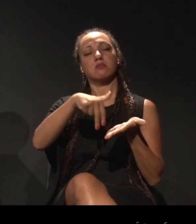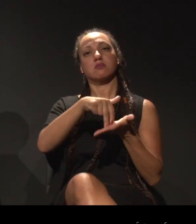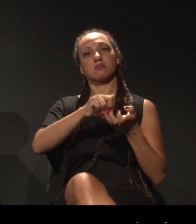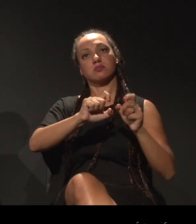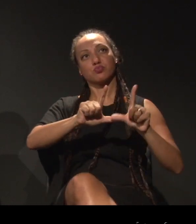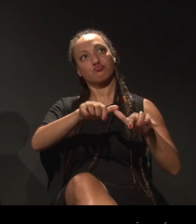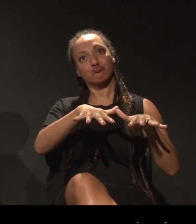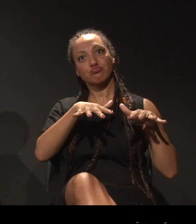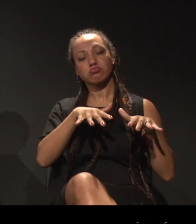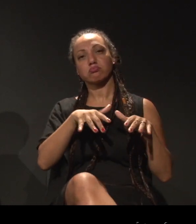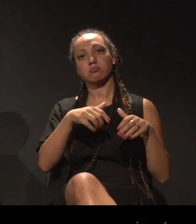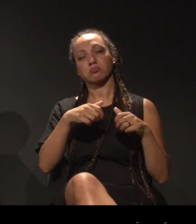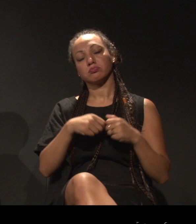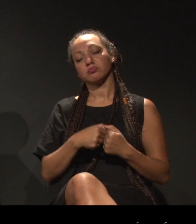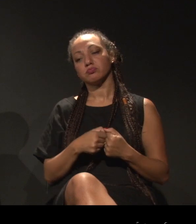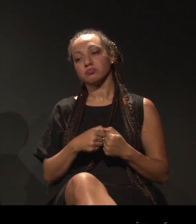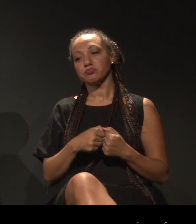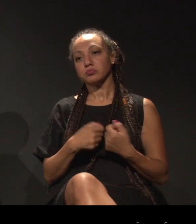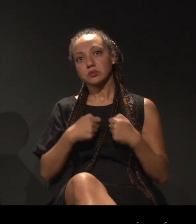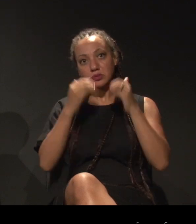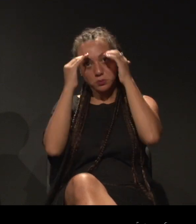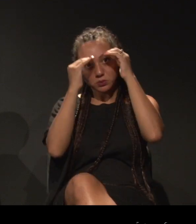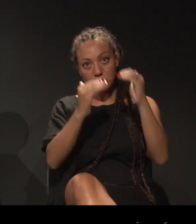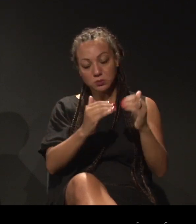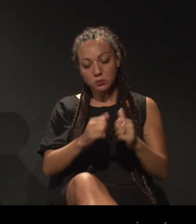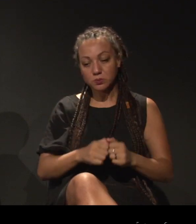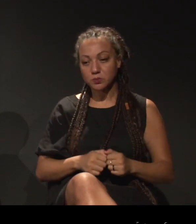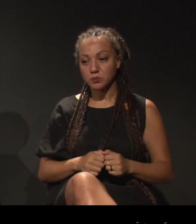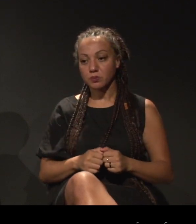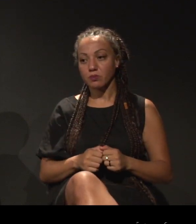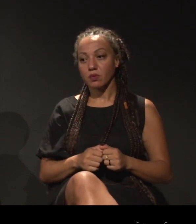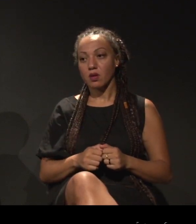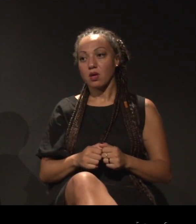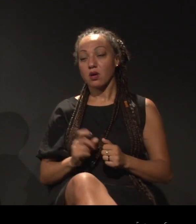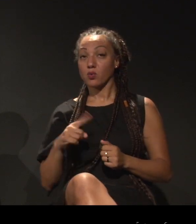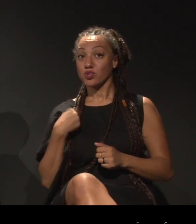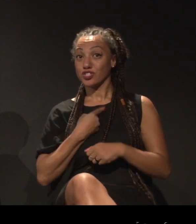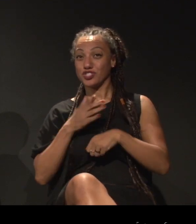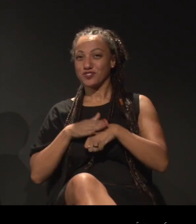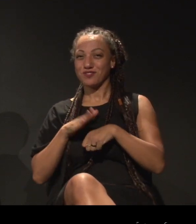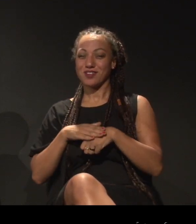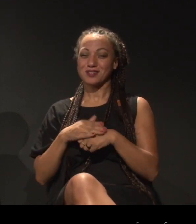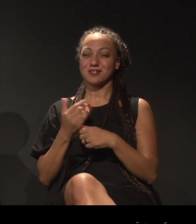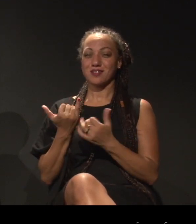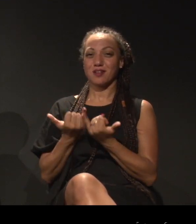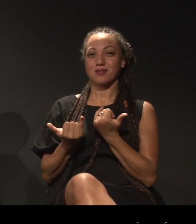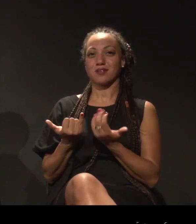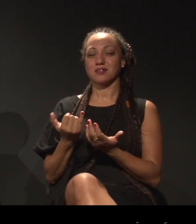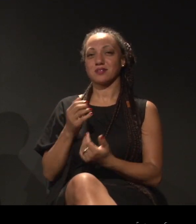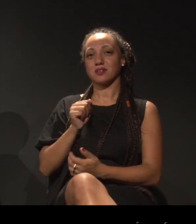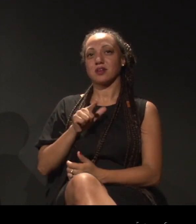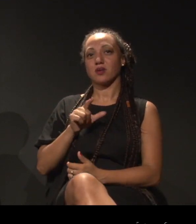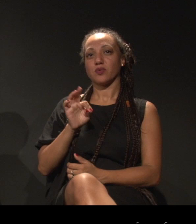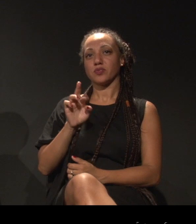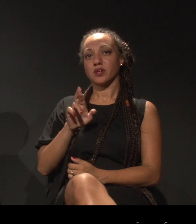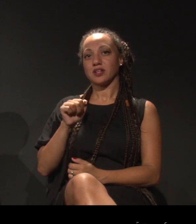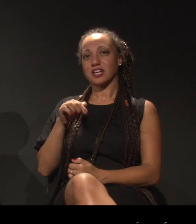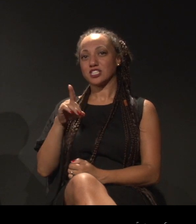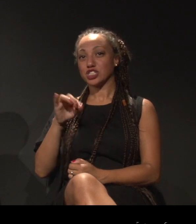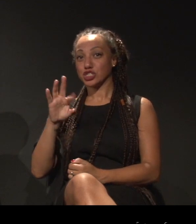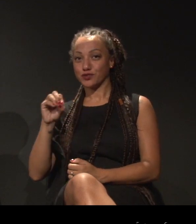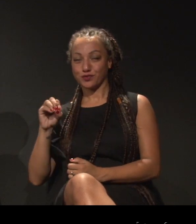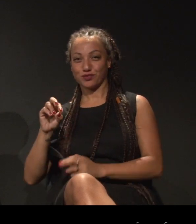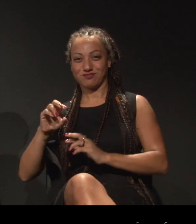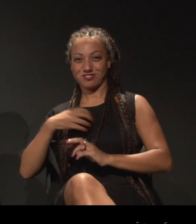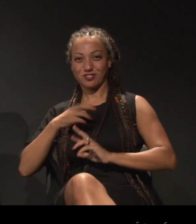agora, para o que a gente faz, que vamos dizer que vai para mais por uma esfera alternativa, como se diz por aí, realmente é